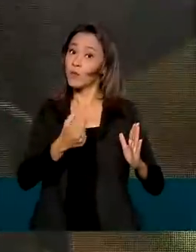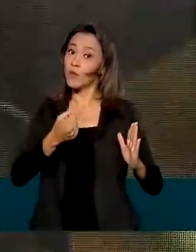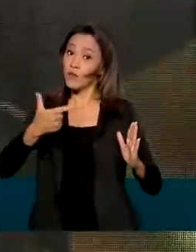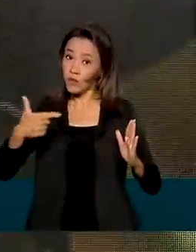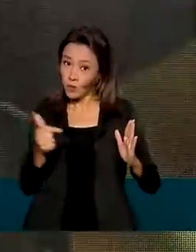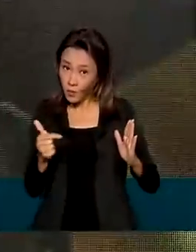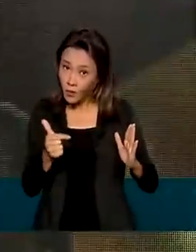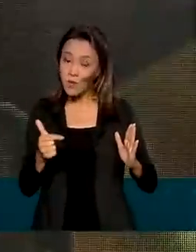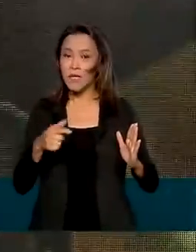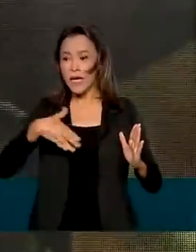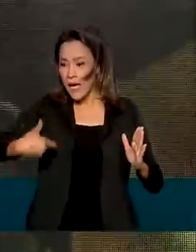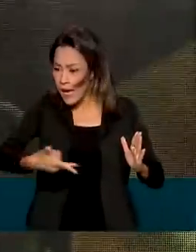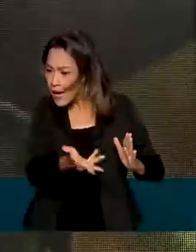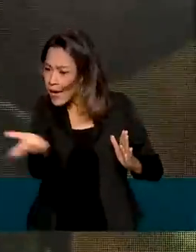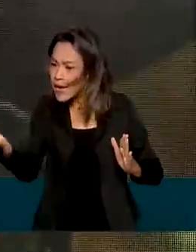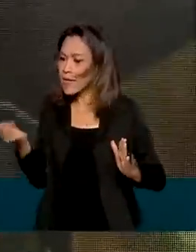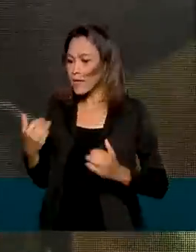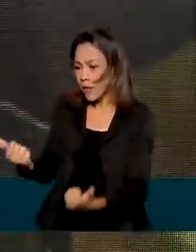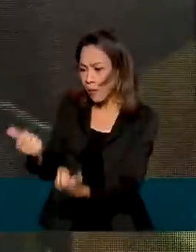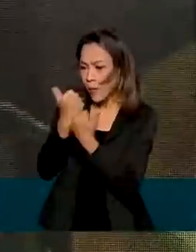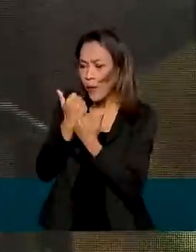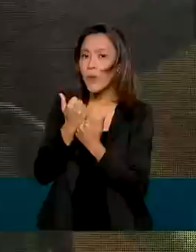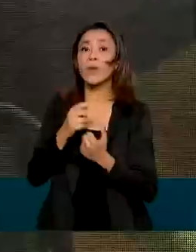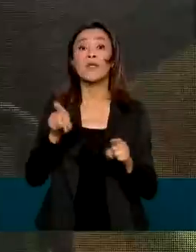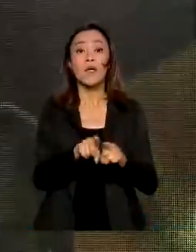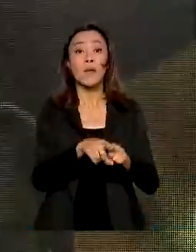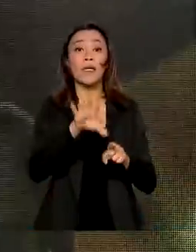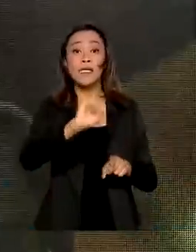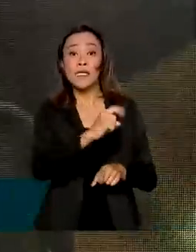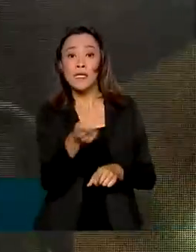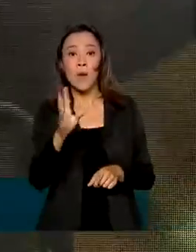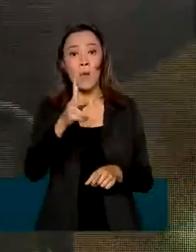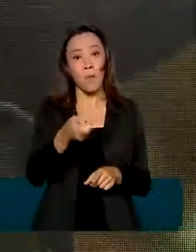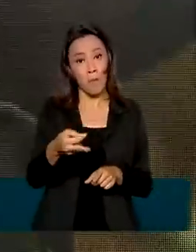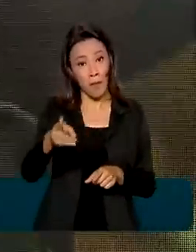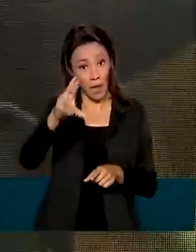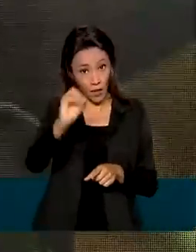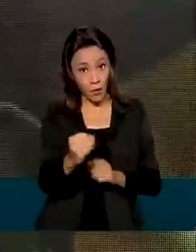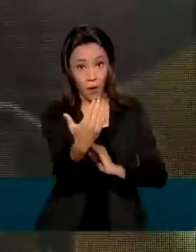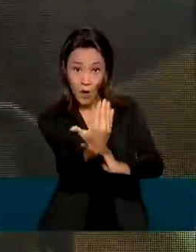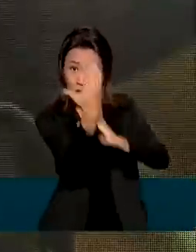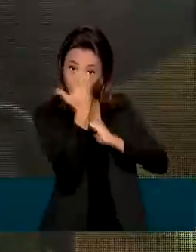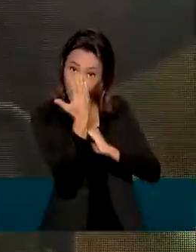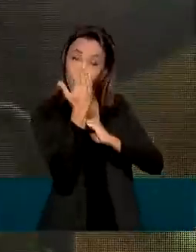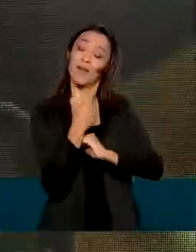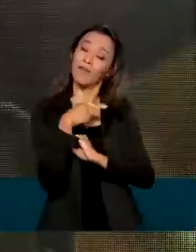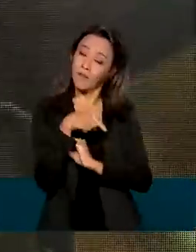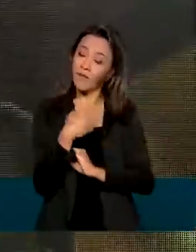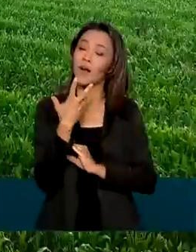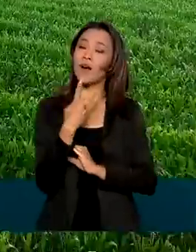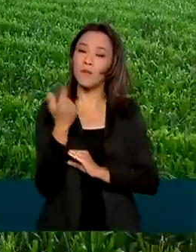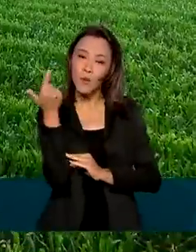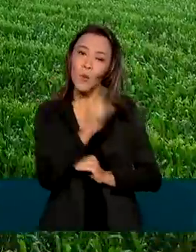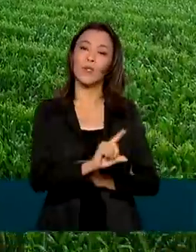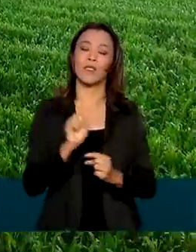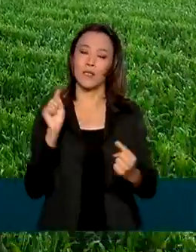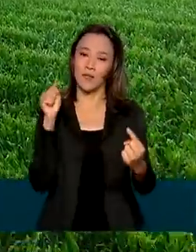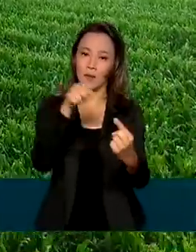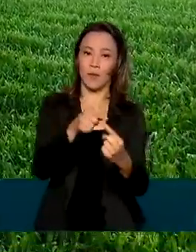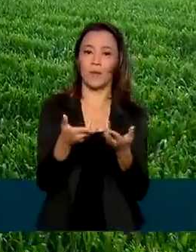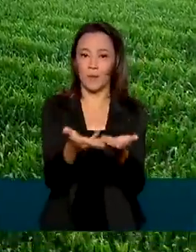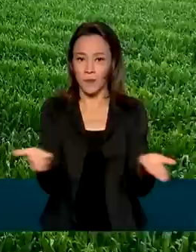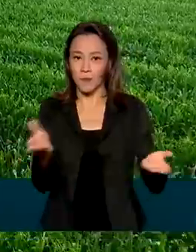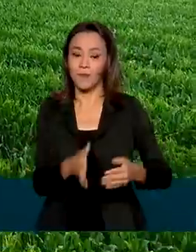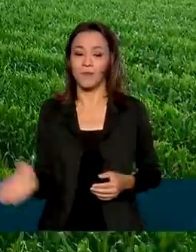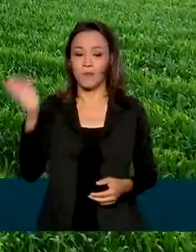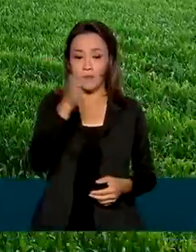apoios e se São Pedro nos ajudar, com certeza nós podemos ter esse desafio realizado. No lançamento